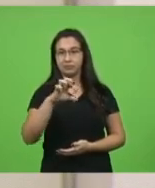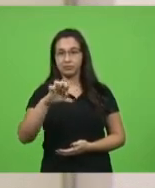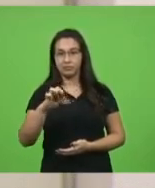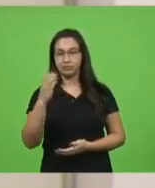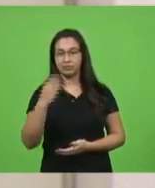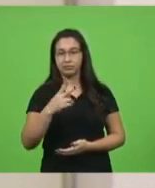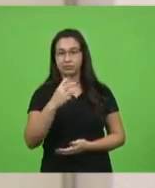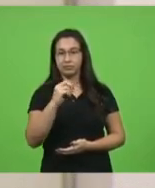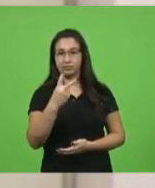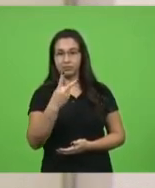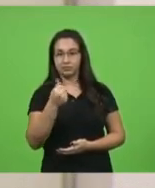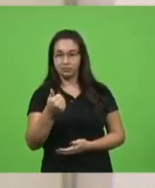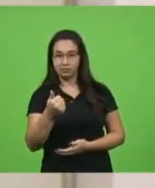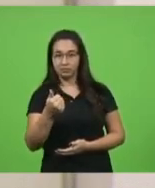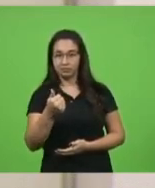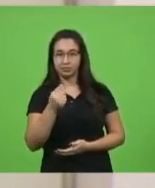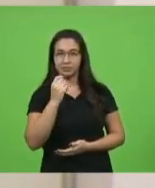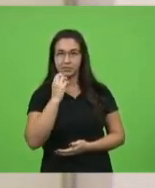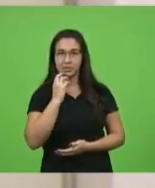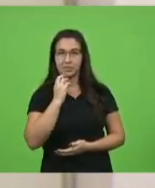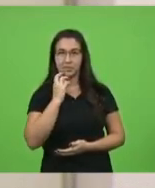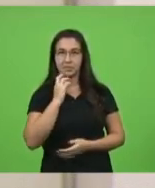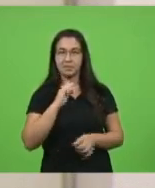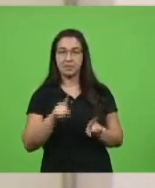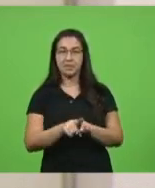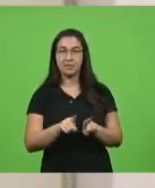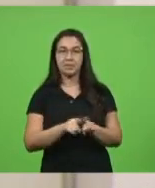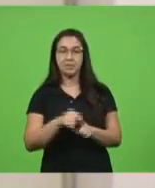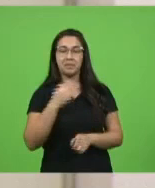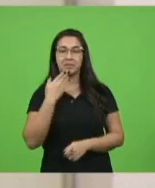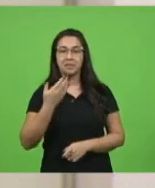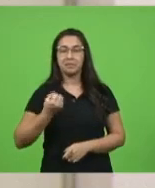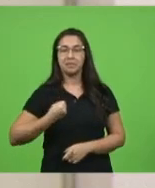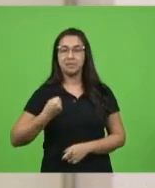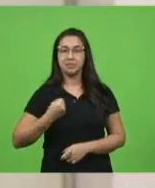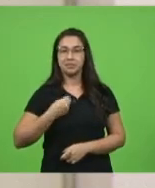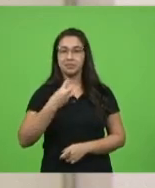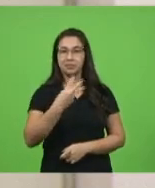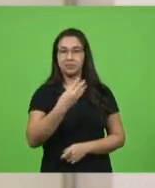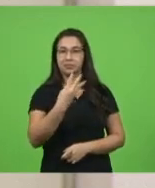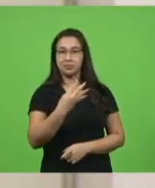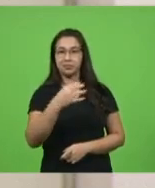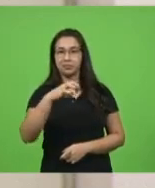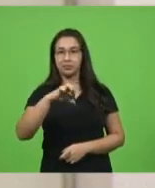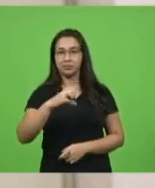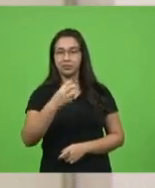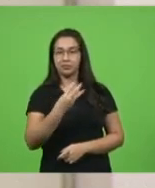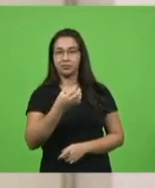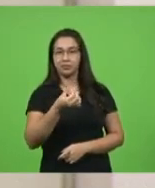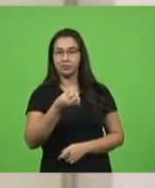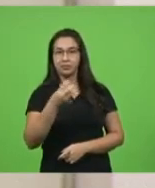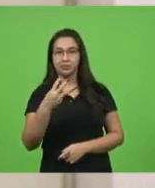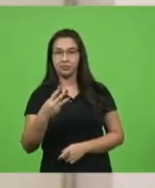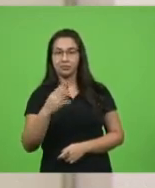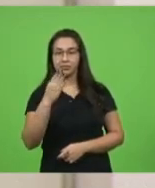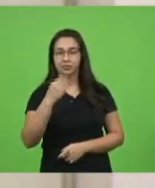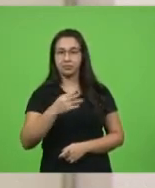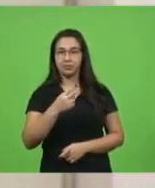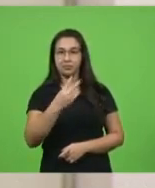Bem como os requerimentos números 349 a 363 barra 2021.